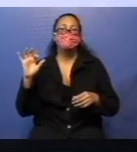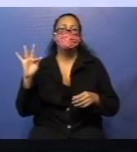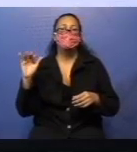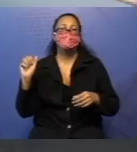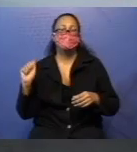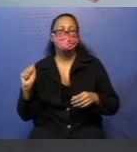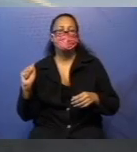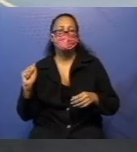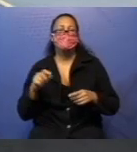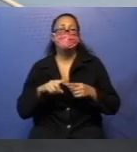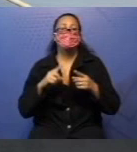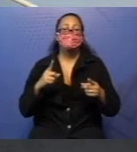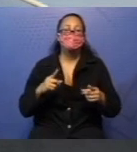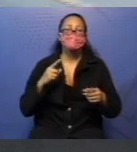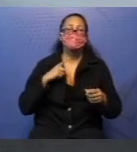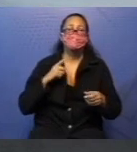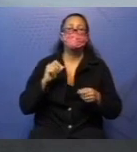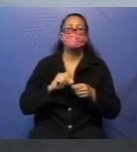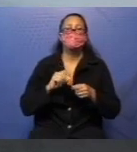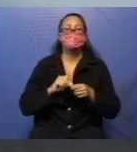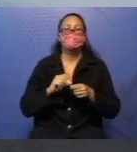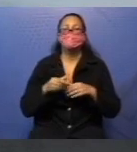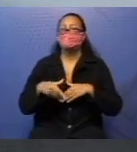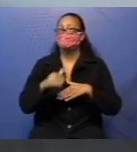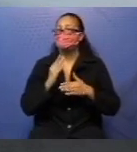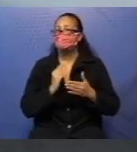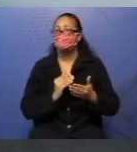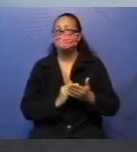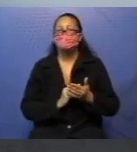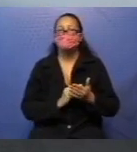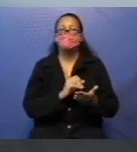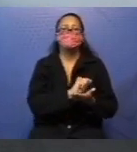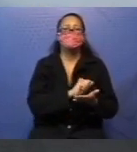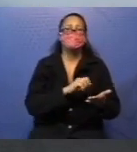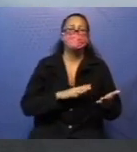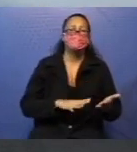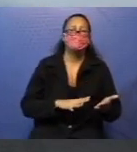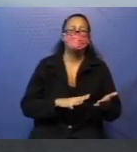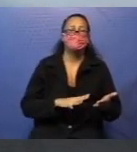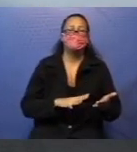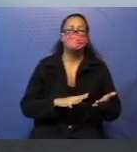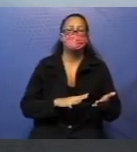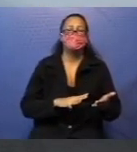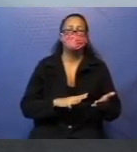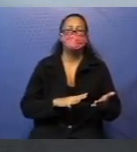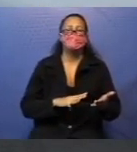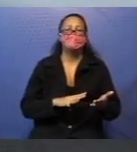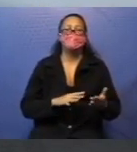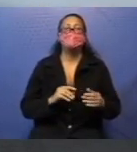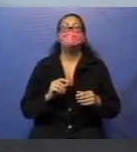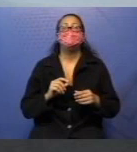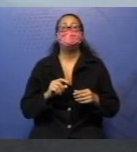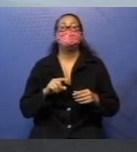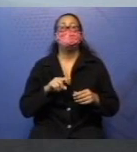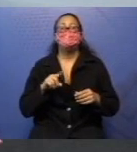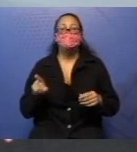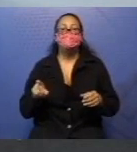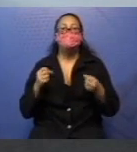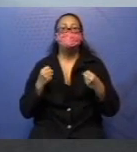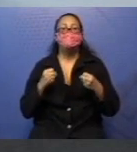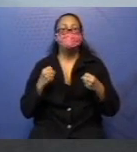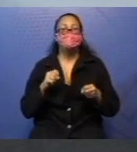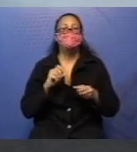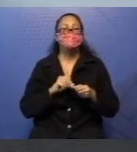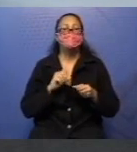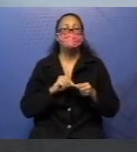mudança nas nossas aulas, todas as atividades e tarefas são feitas após a nossa